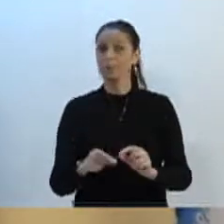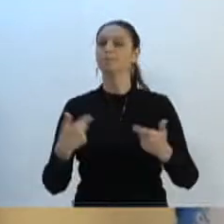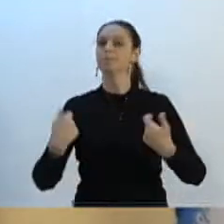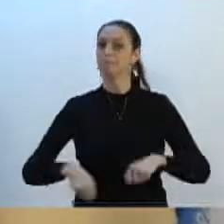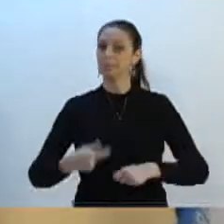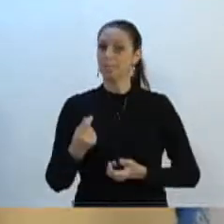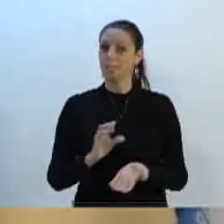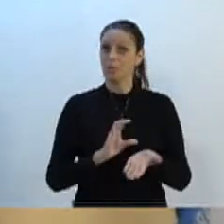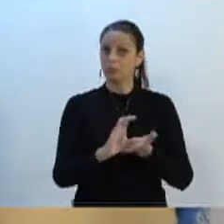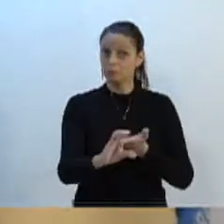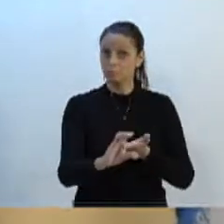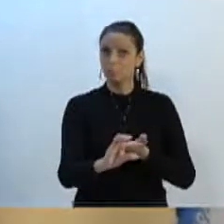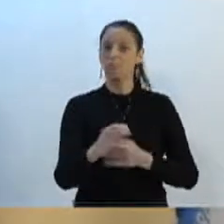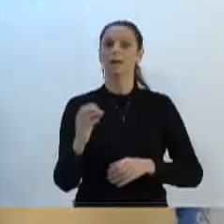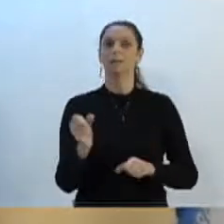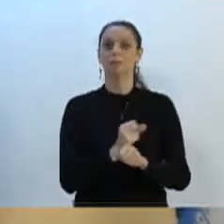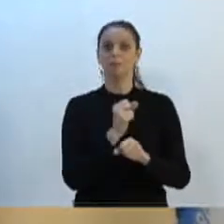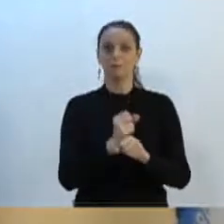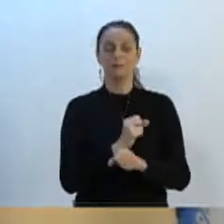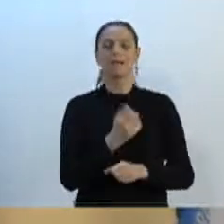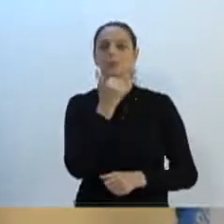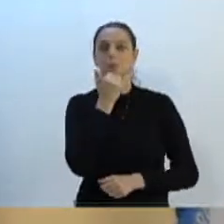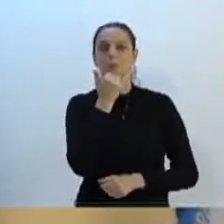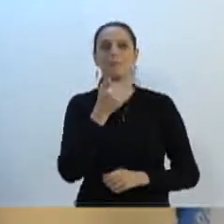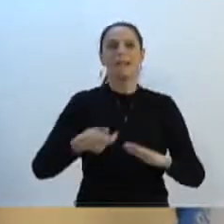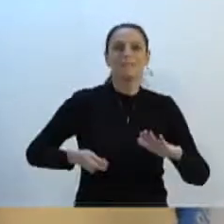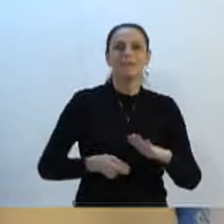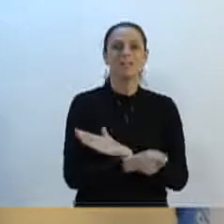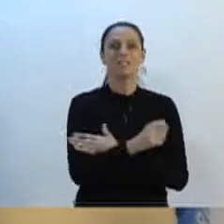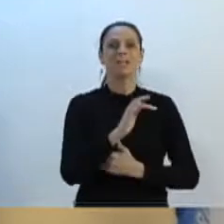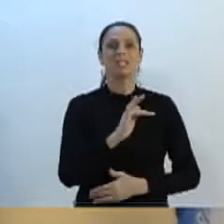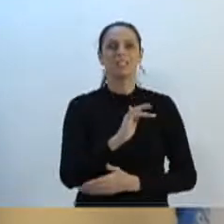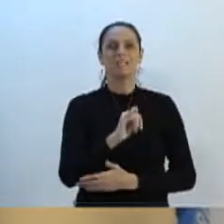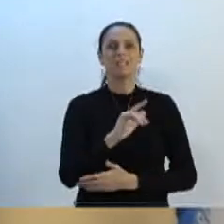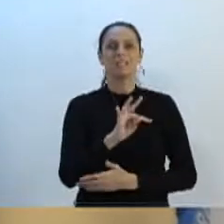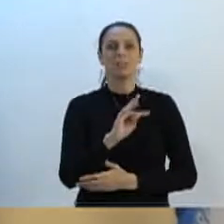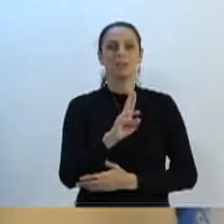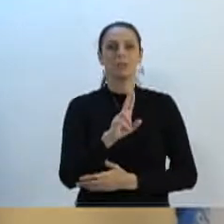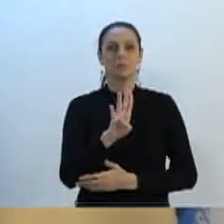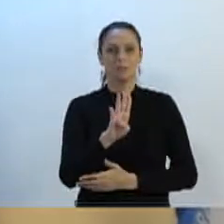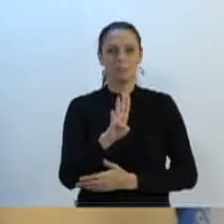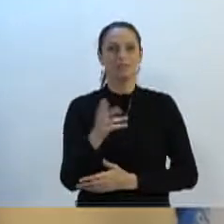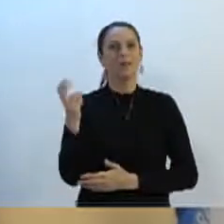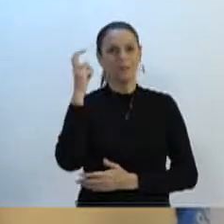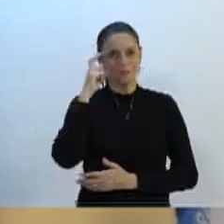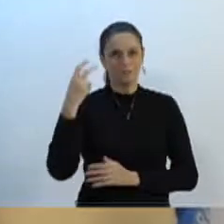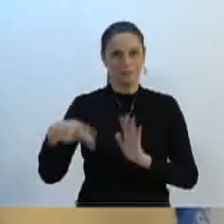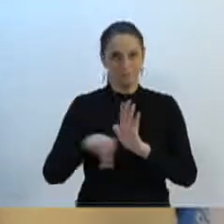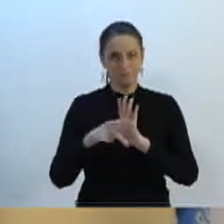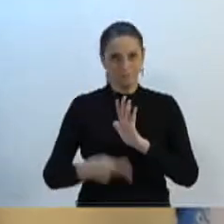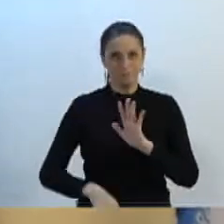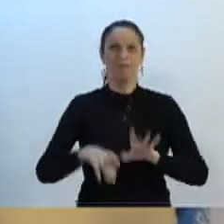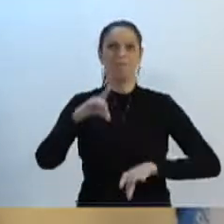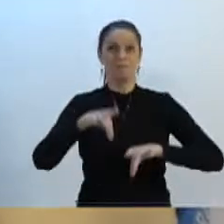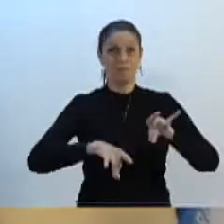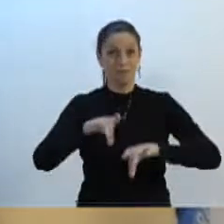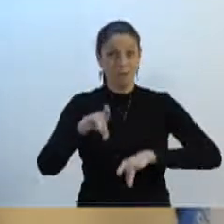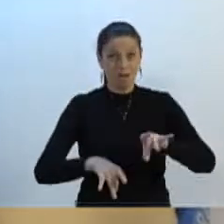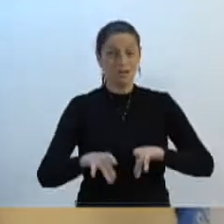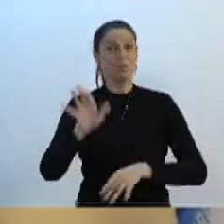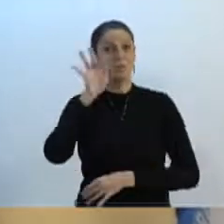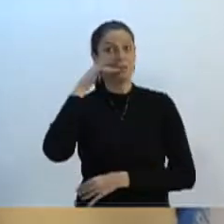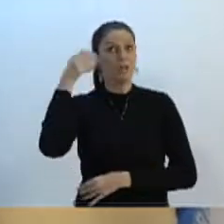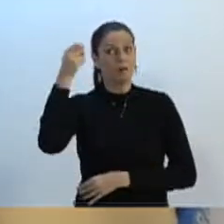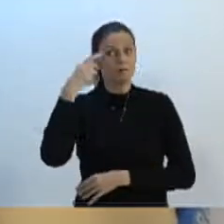recursos para a realização do FITUB, festival de teatro tão antigo, que faz parte da agenda cultural do município de Blumenau, que a FURB